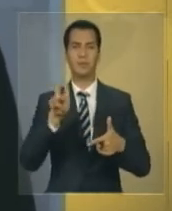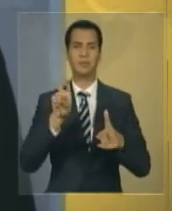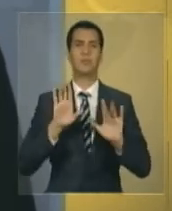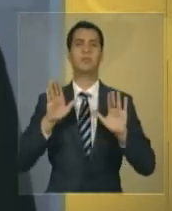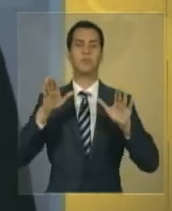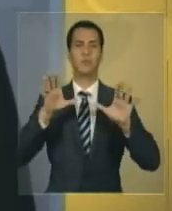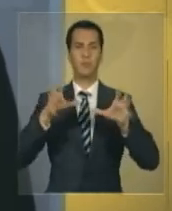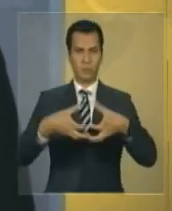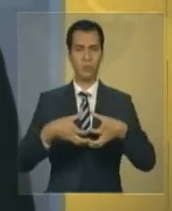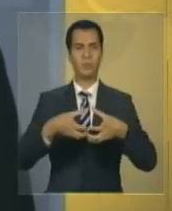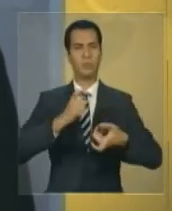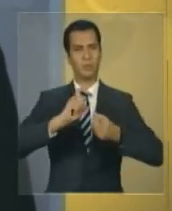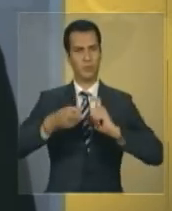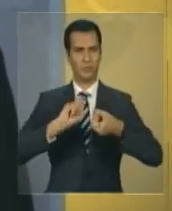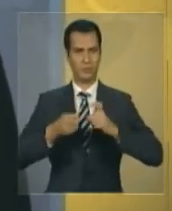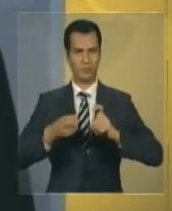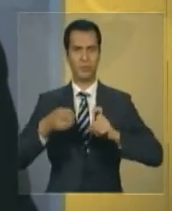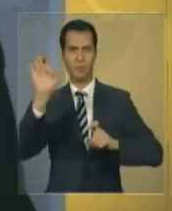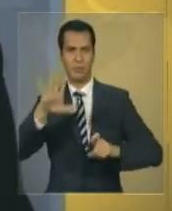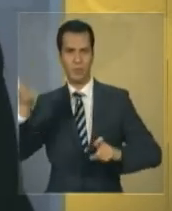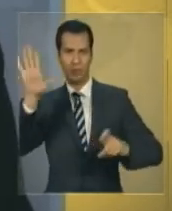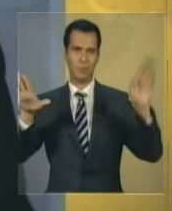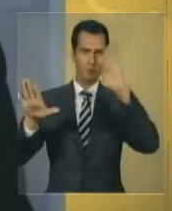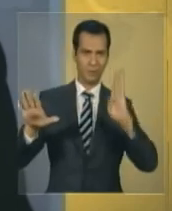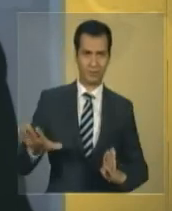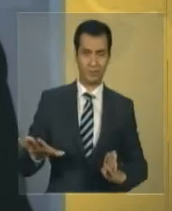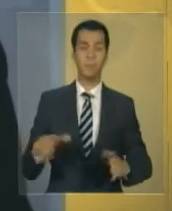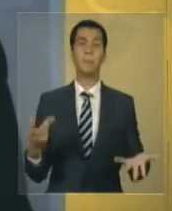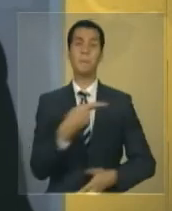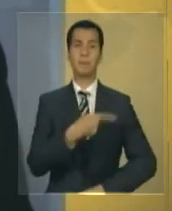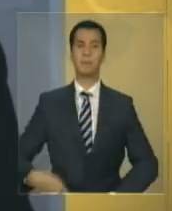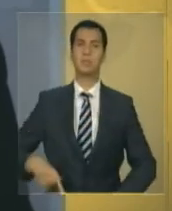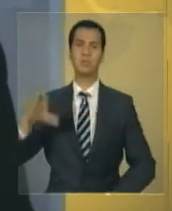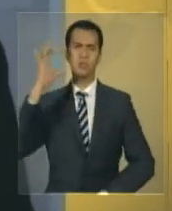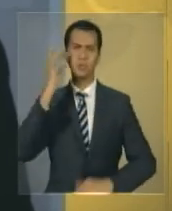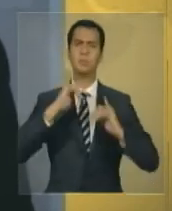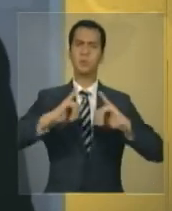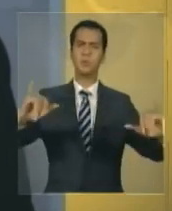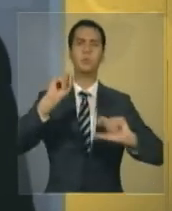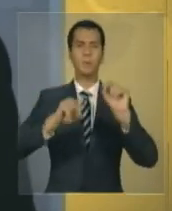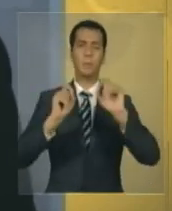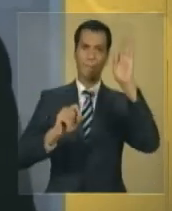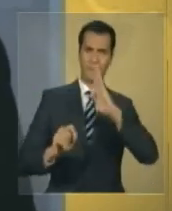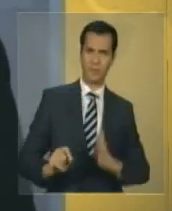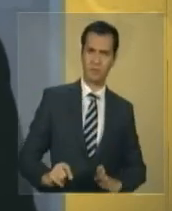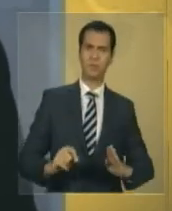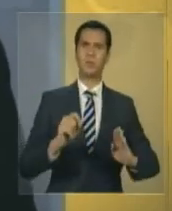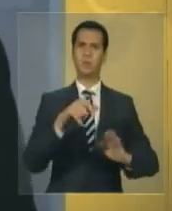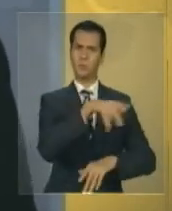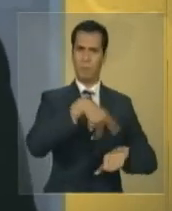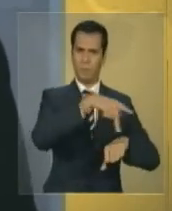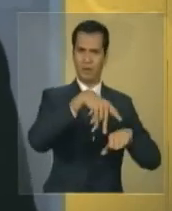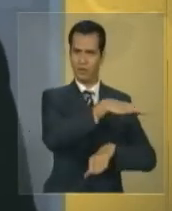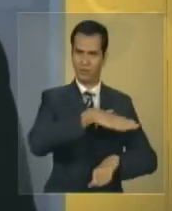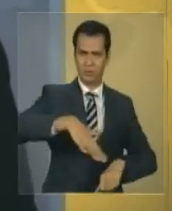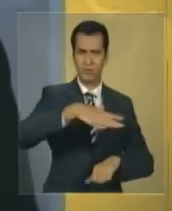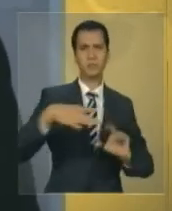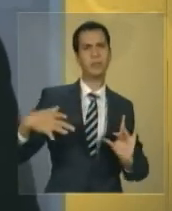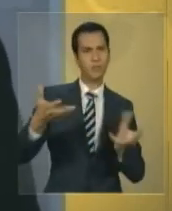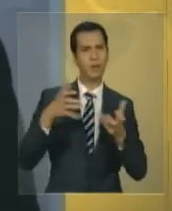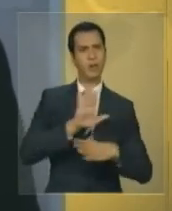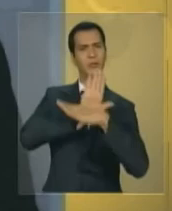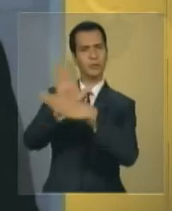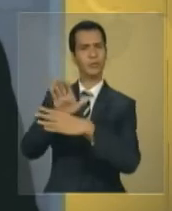A presidenta garantiu que os países emergentes estão preparados para cooperar com a União Europeia na recuperação da economia mundial.